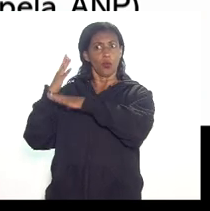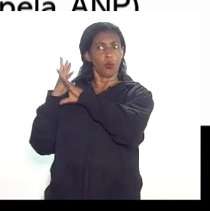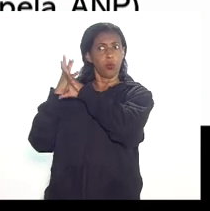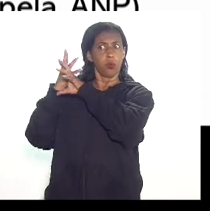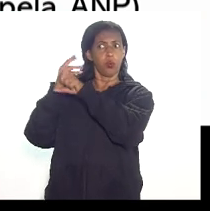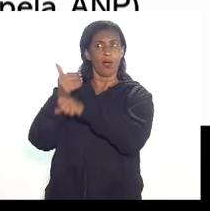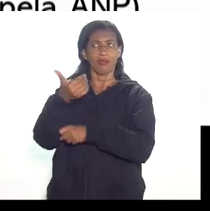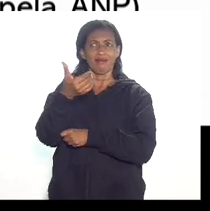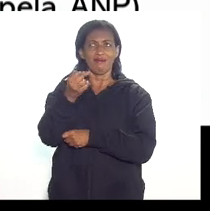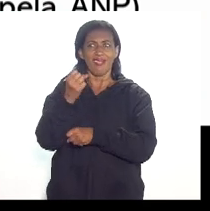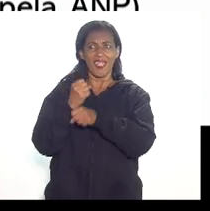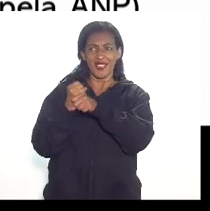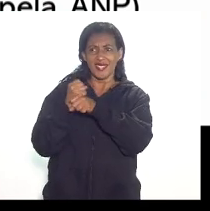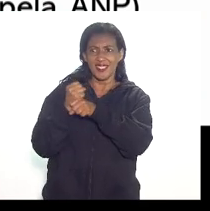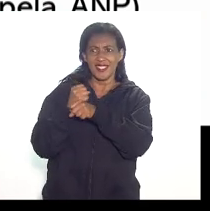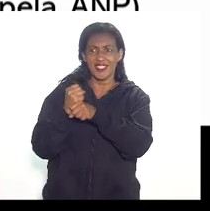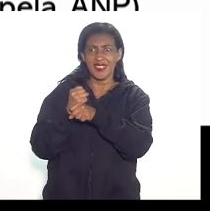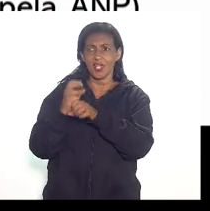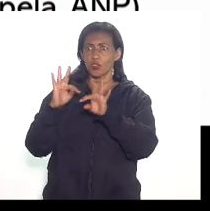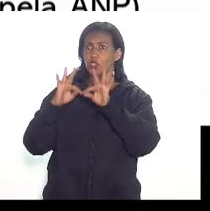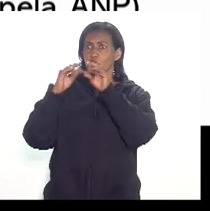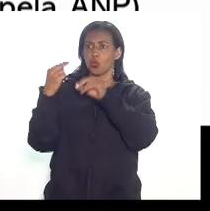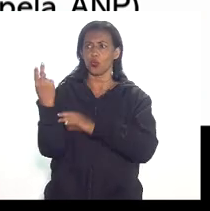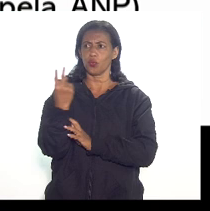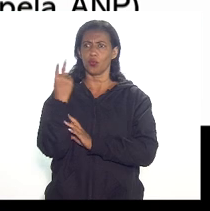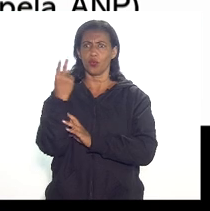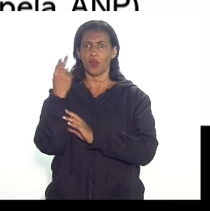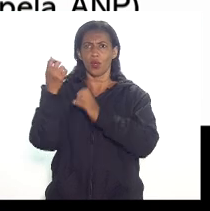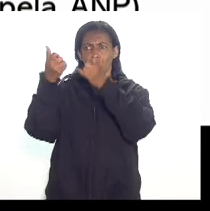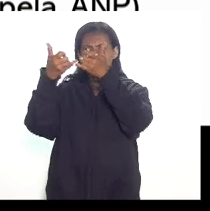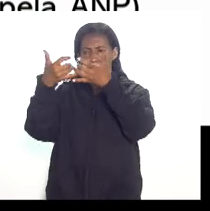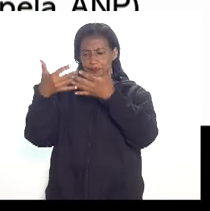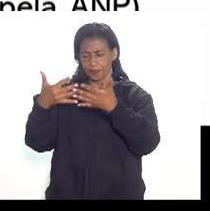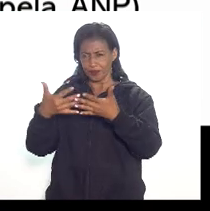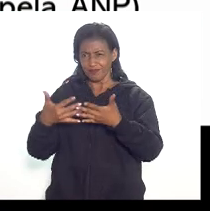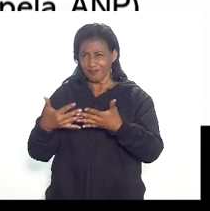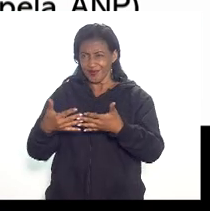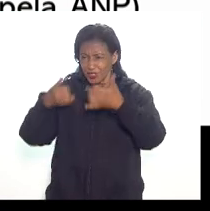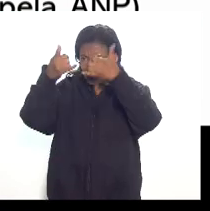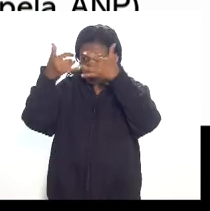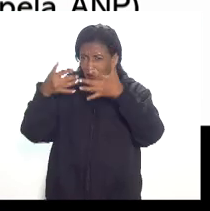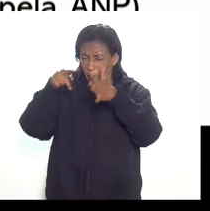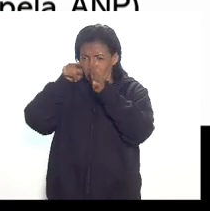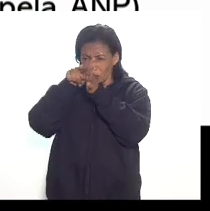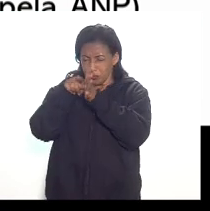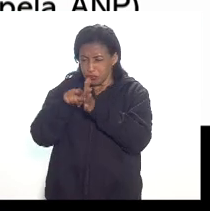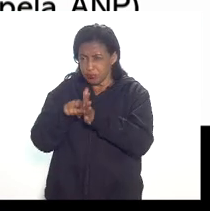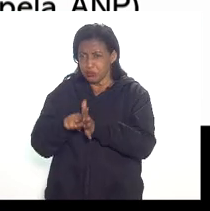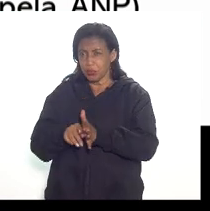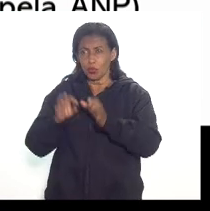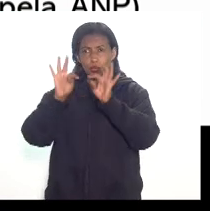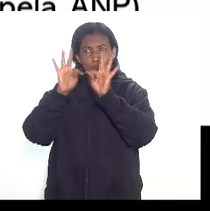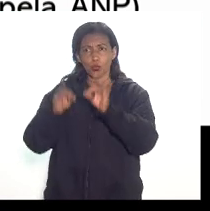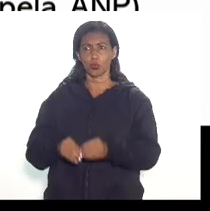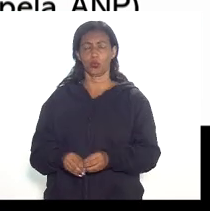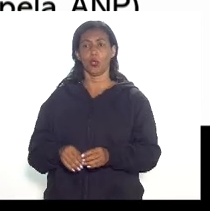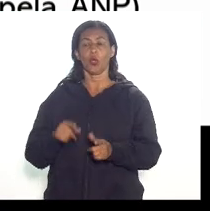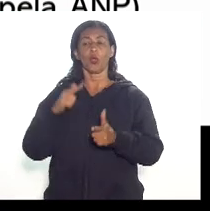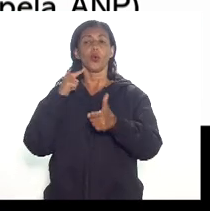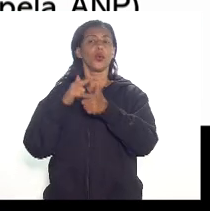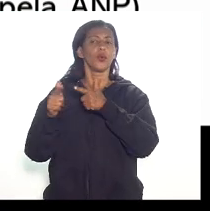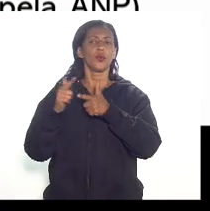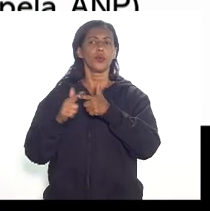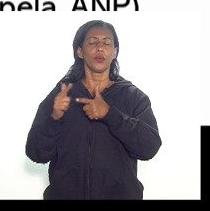campos de todos os trimestres de todos os valores deduzidos de forma detalhada tá o problema é